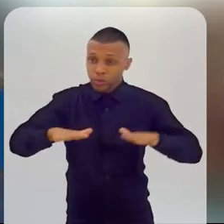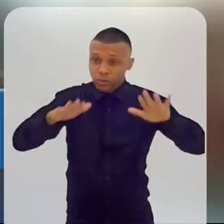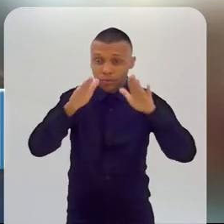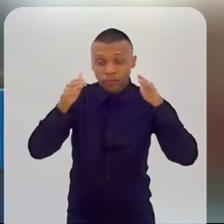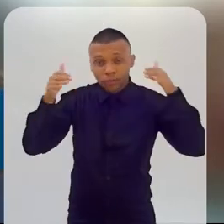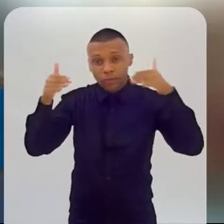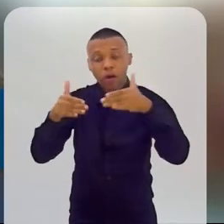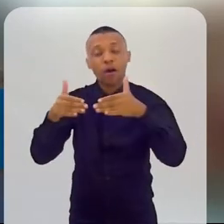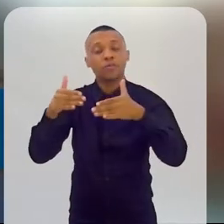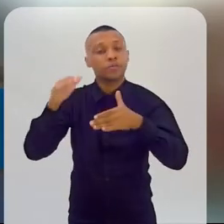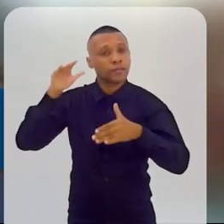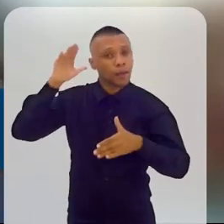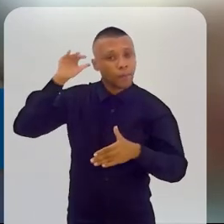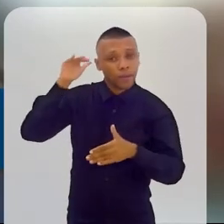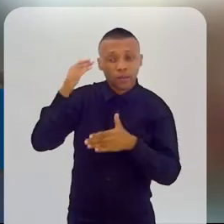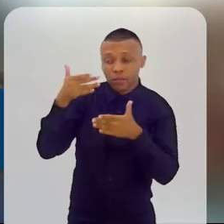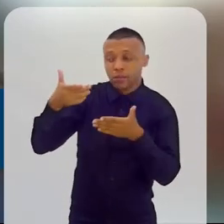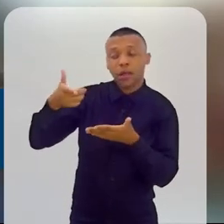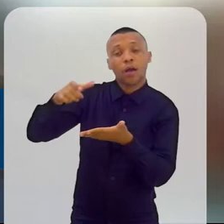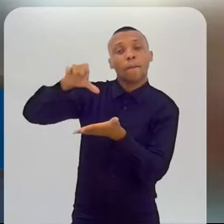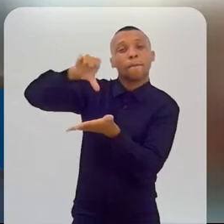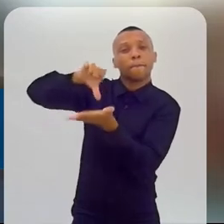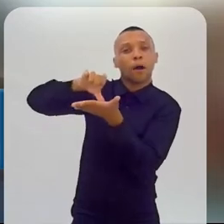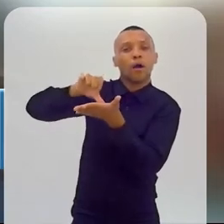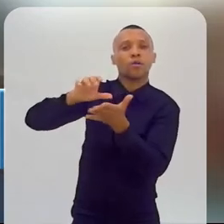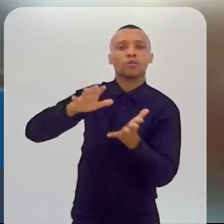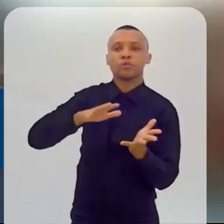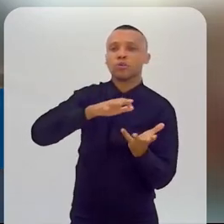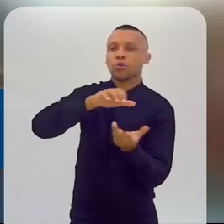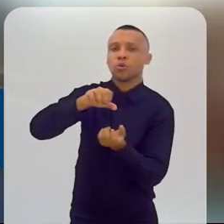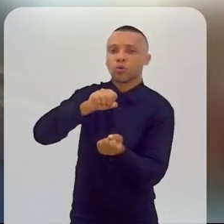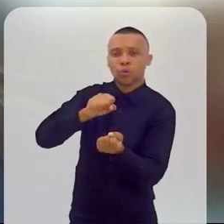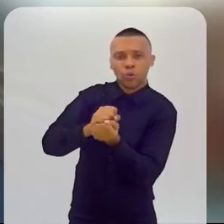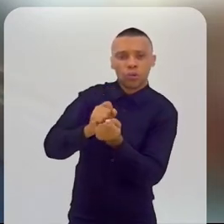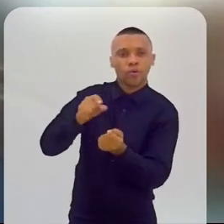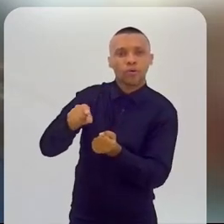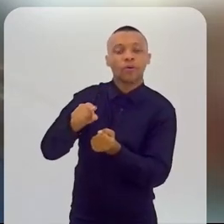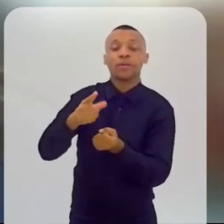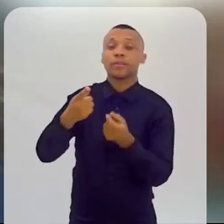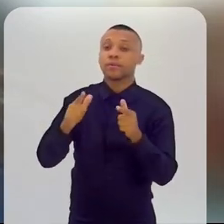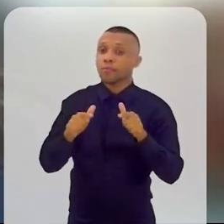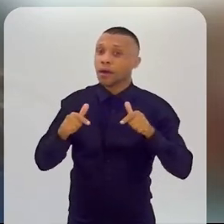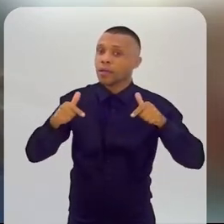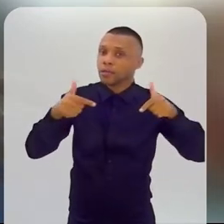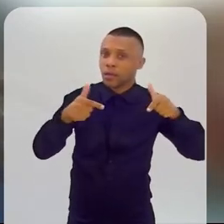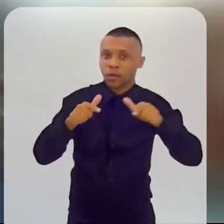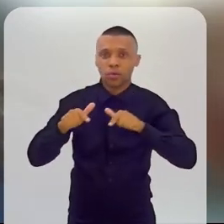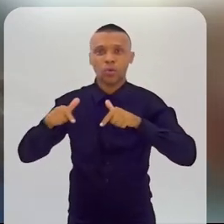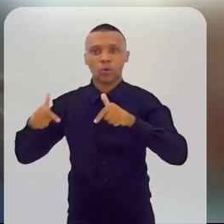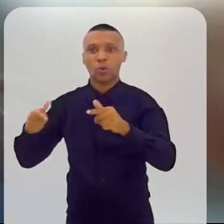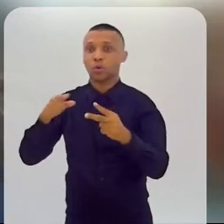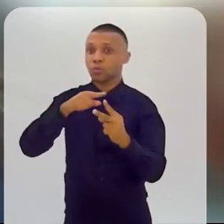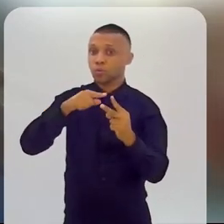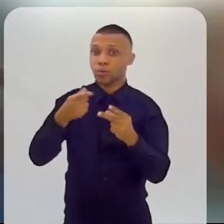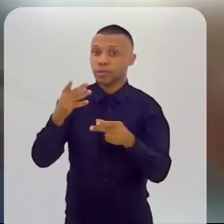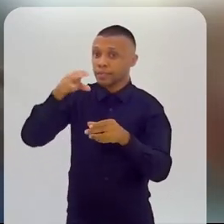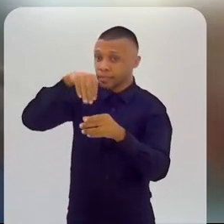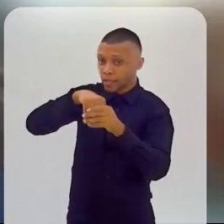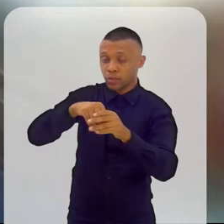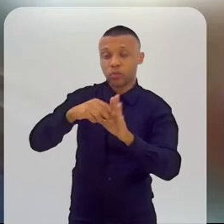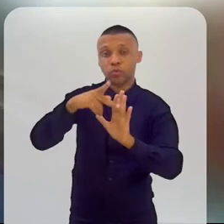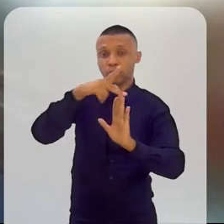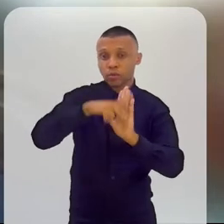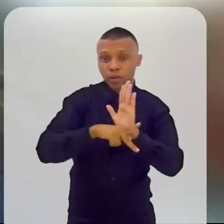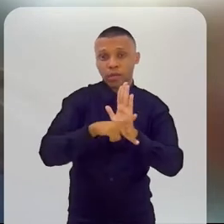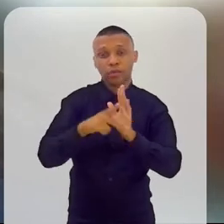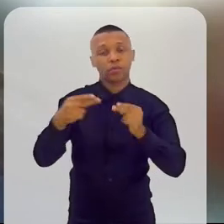Mato Grosso, para o Centro Sebrae de Sustentabilidade, foi uma conjunção de duas ações dentro dos projetos